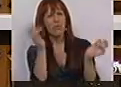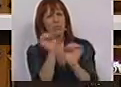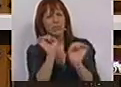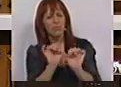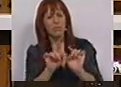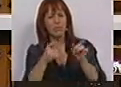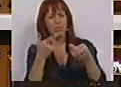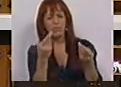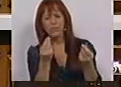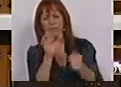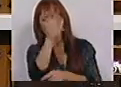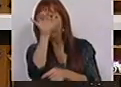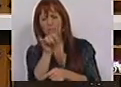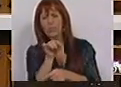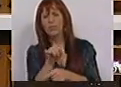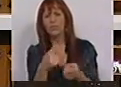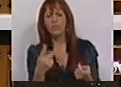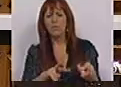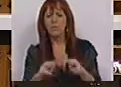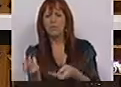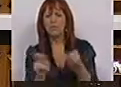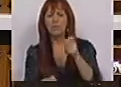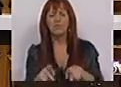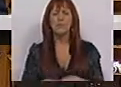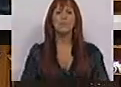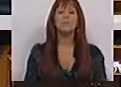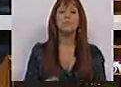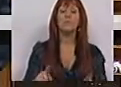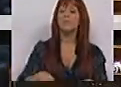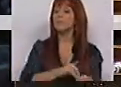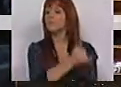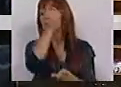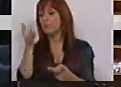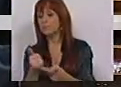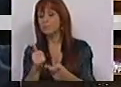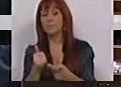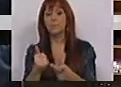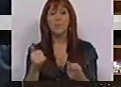relação a esse tipo de alterações. Por outro lado,